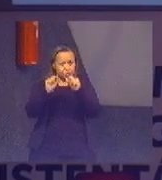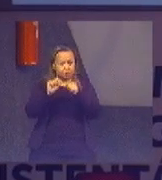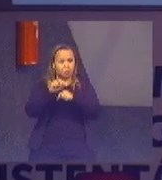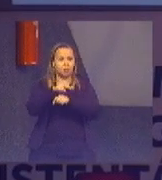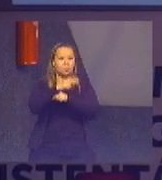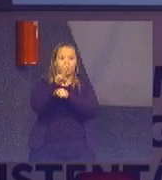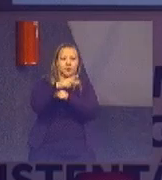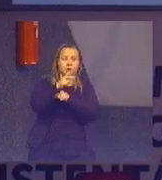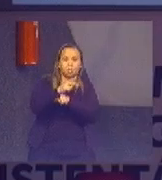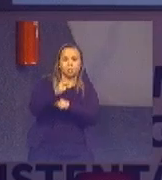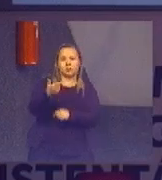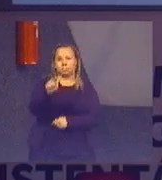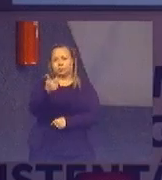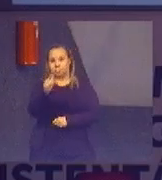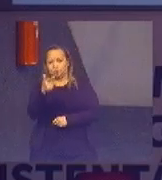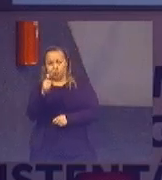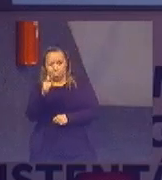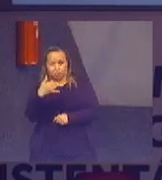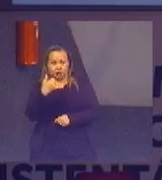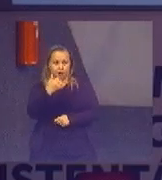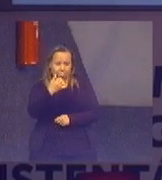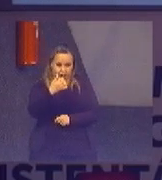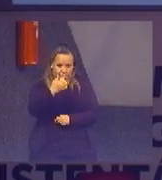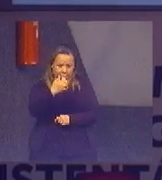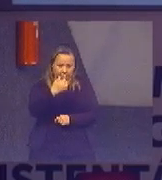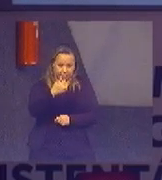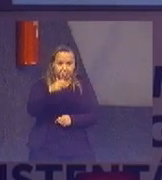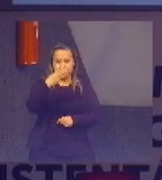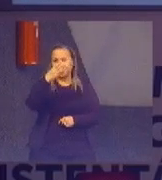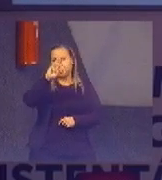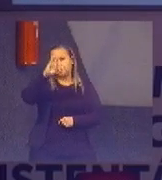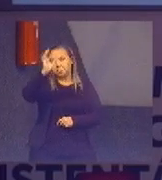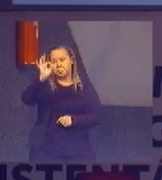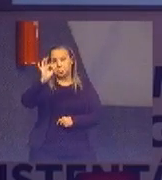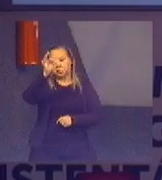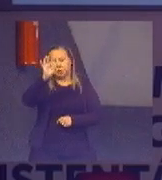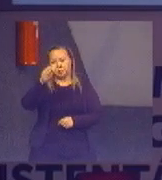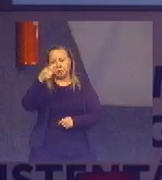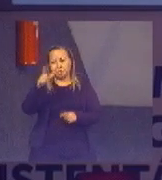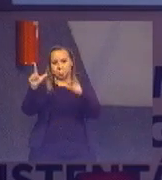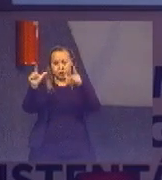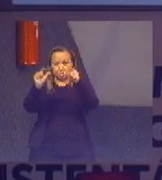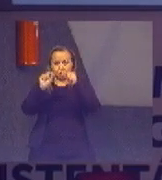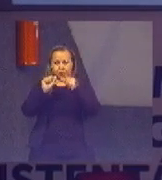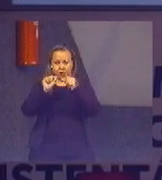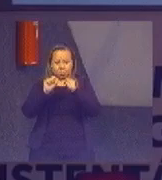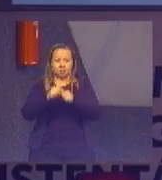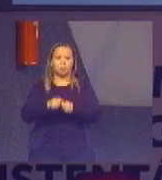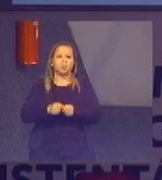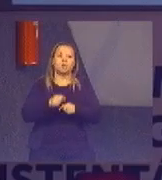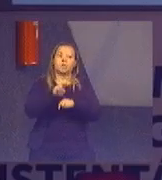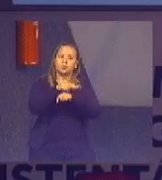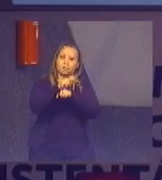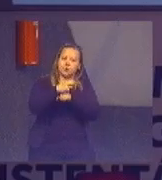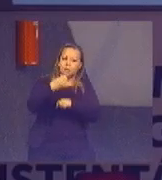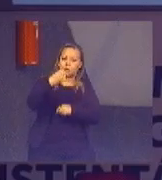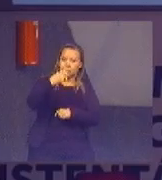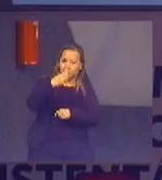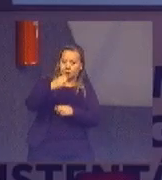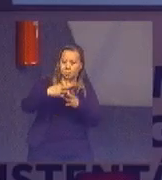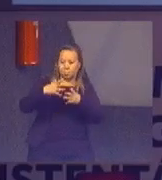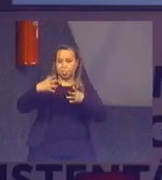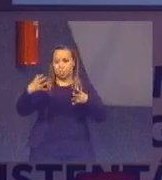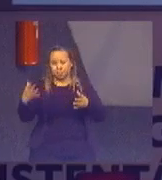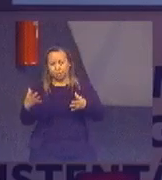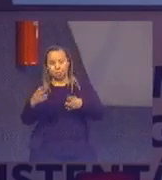desarmada. em torno de 3% essa queda na vigilância armada e 12% o crescimento da